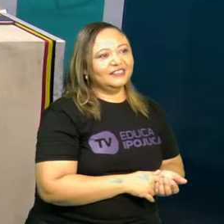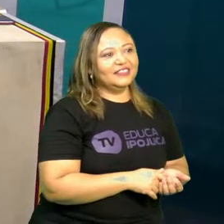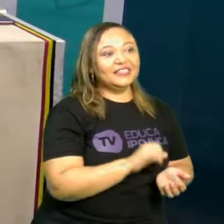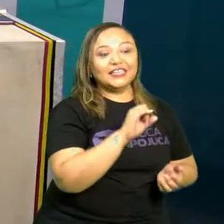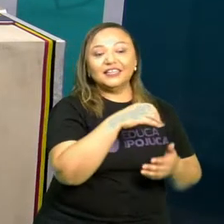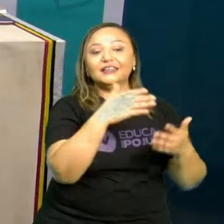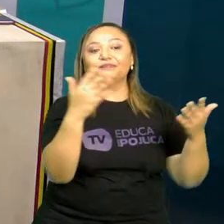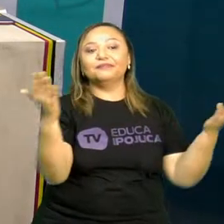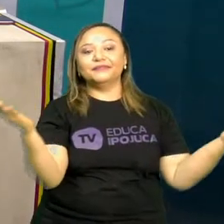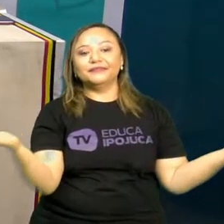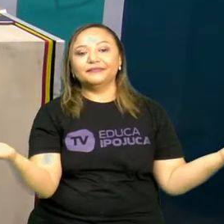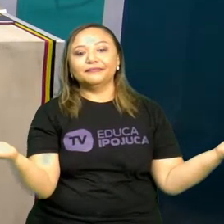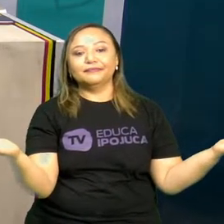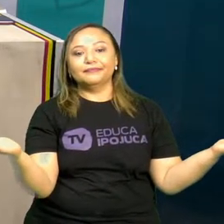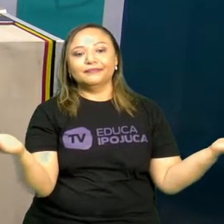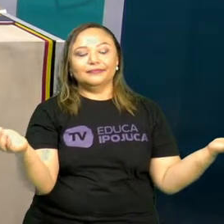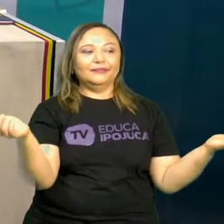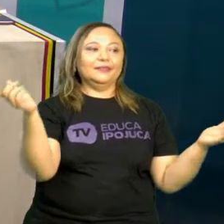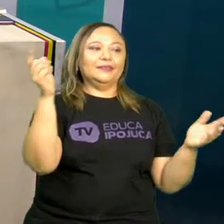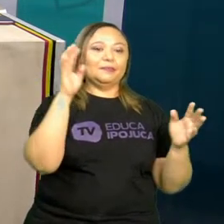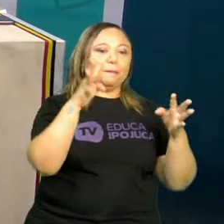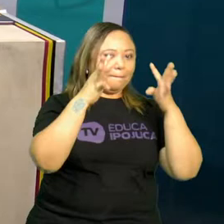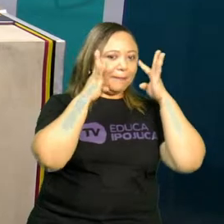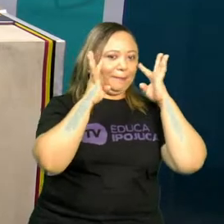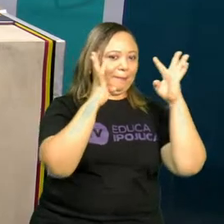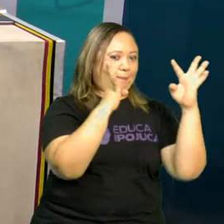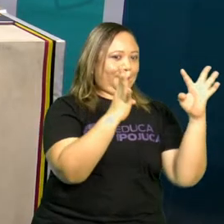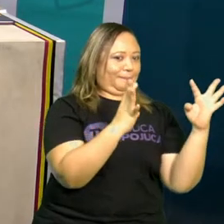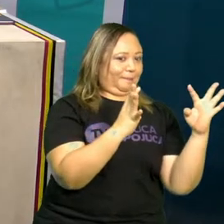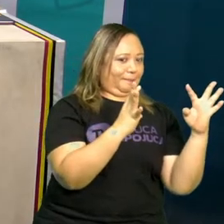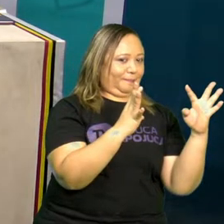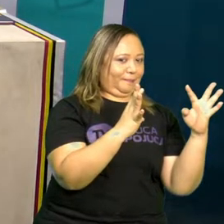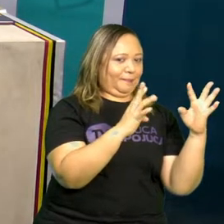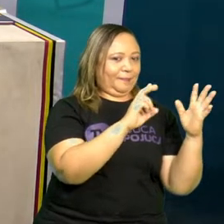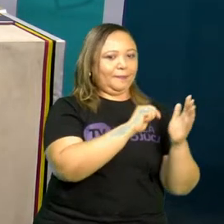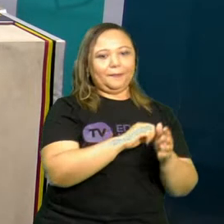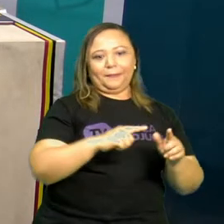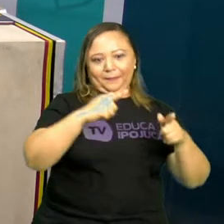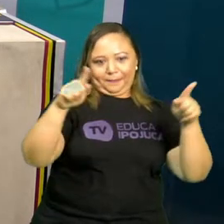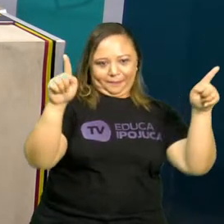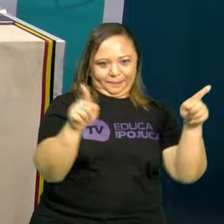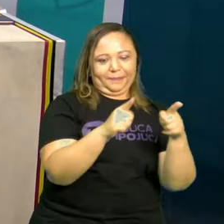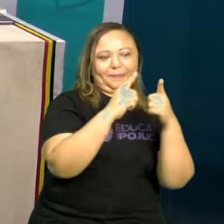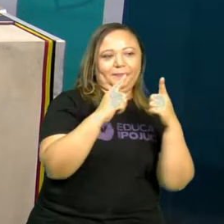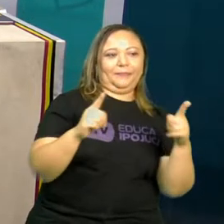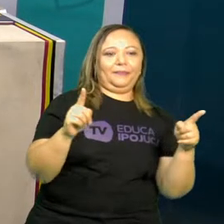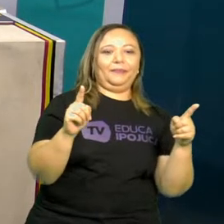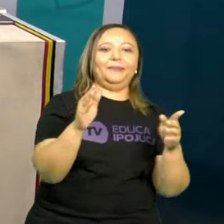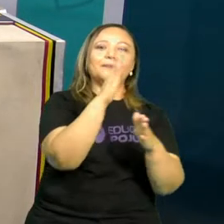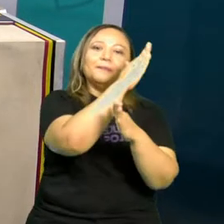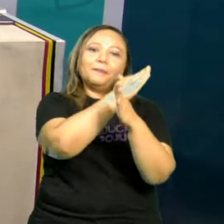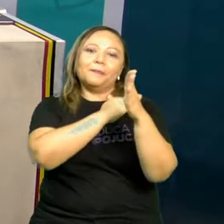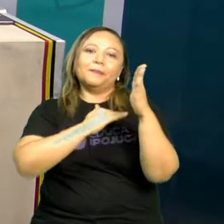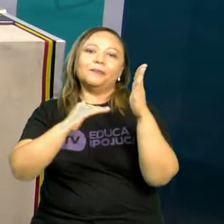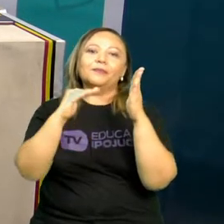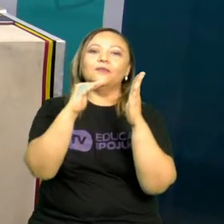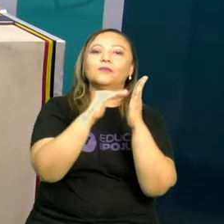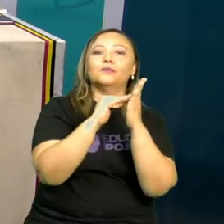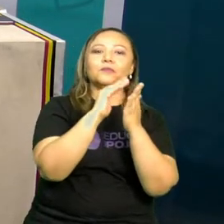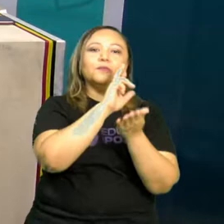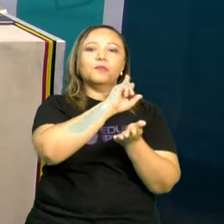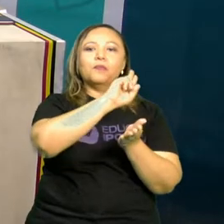E aí, meus amores, quem prestou atenção à nossa musiquinha? Todo nome